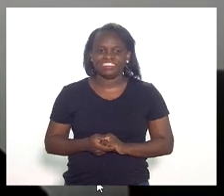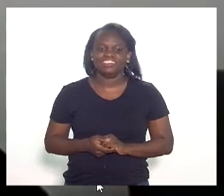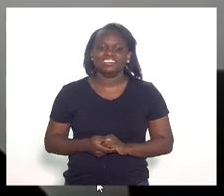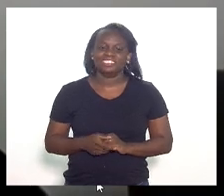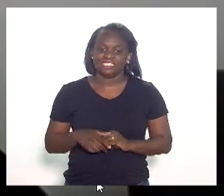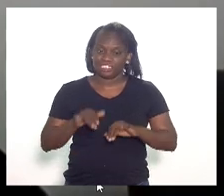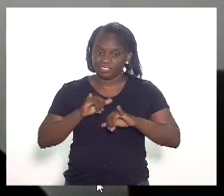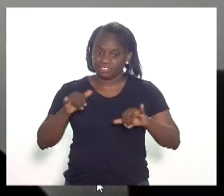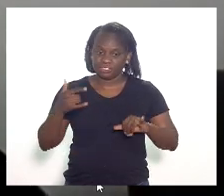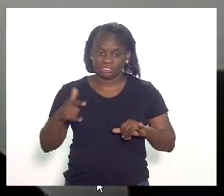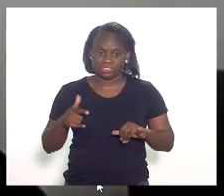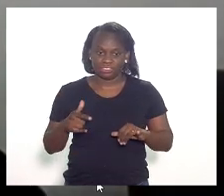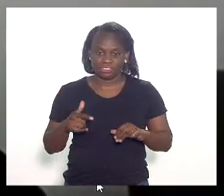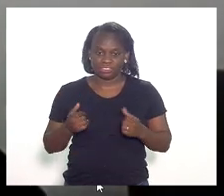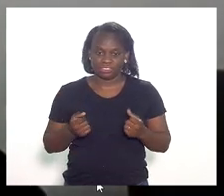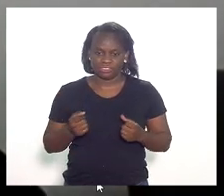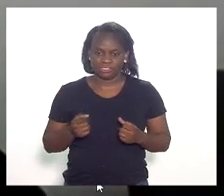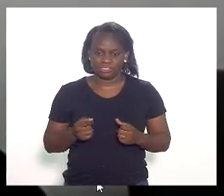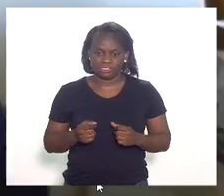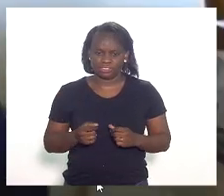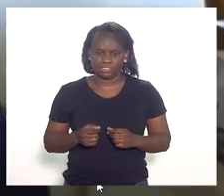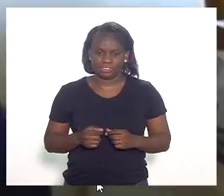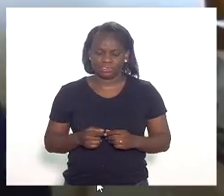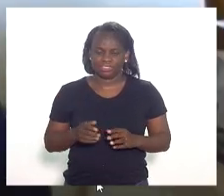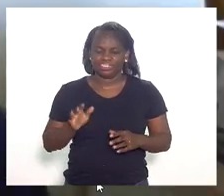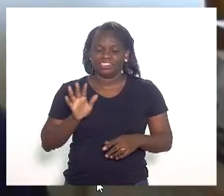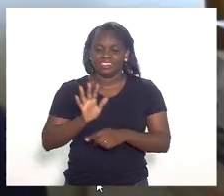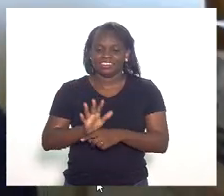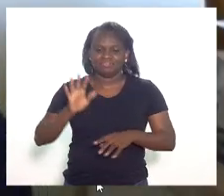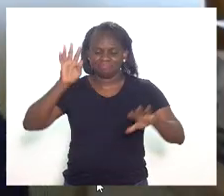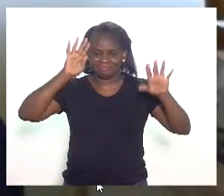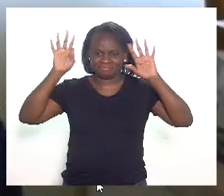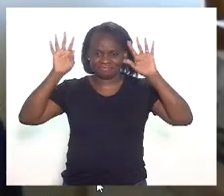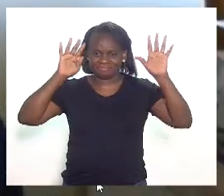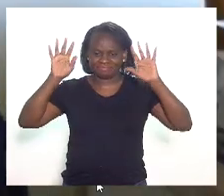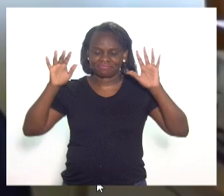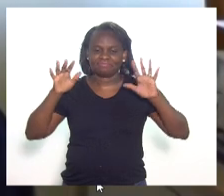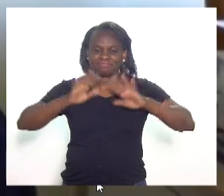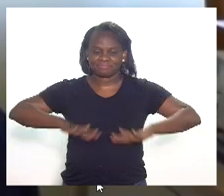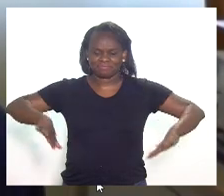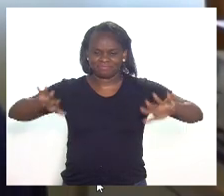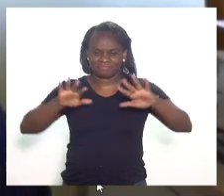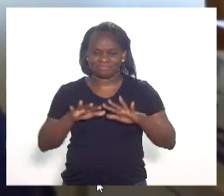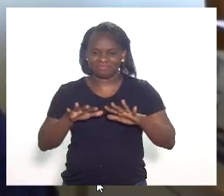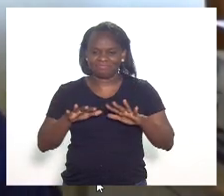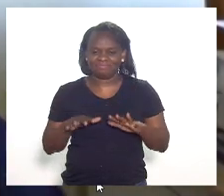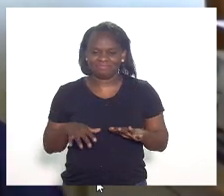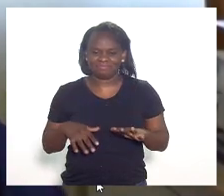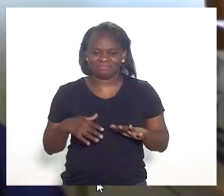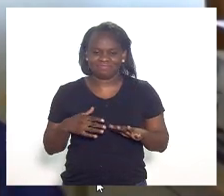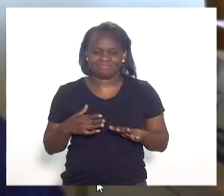Avisa que não tem carro nenhum. E a reflexão de todas e todos